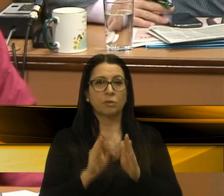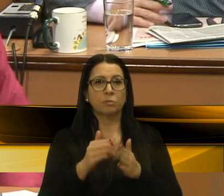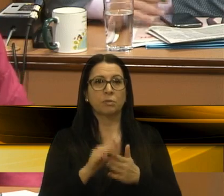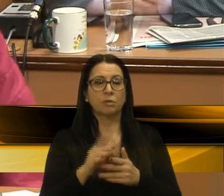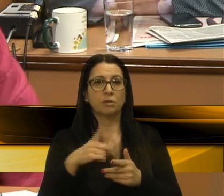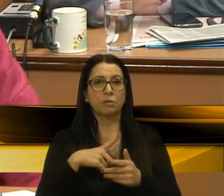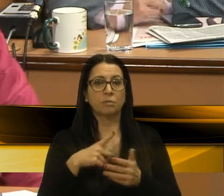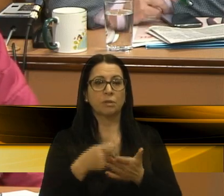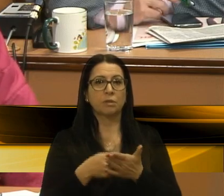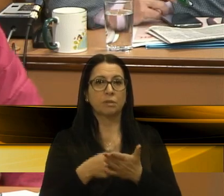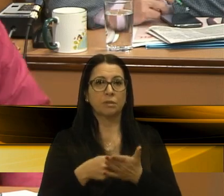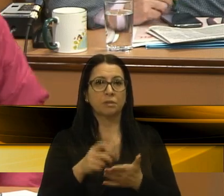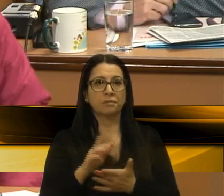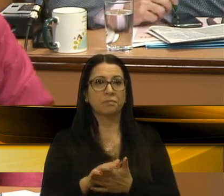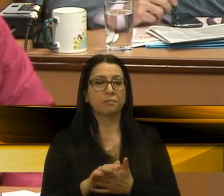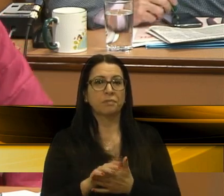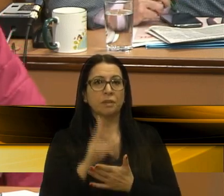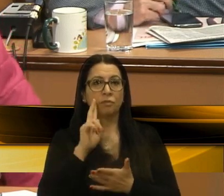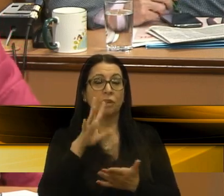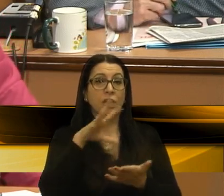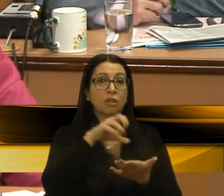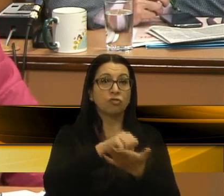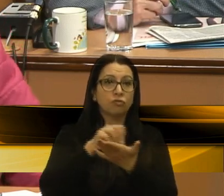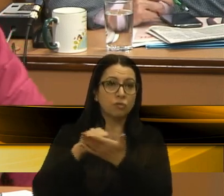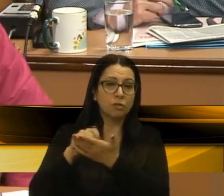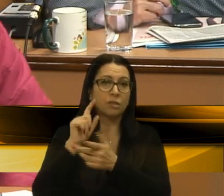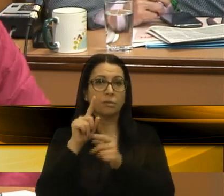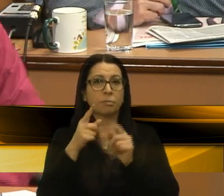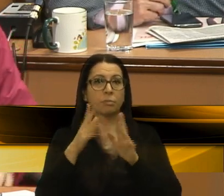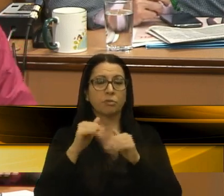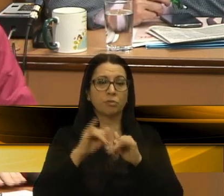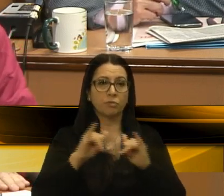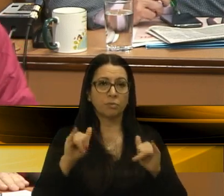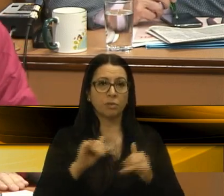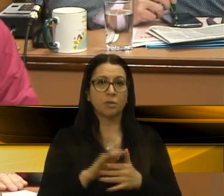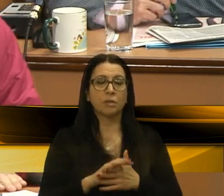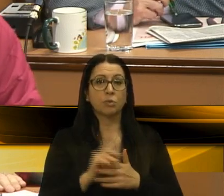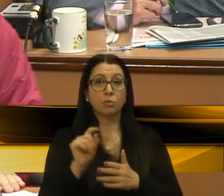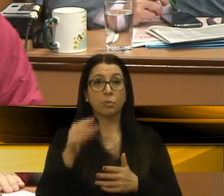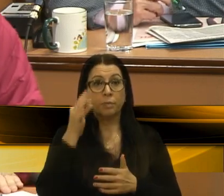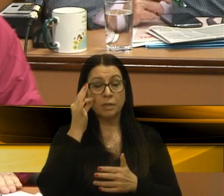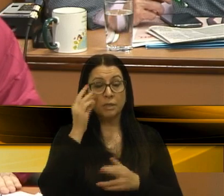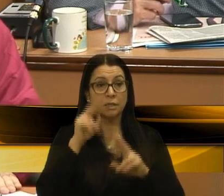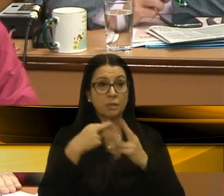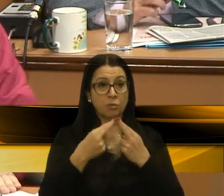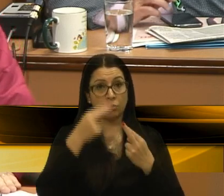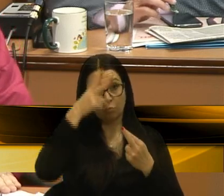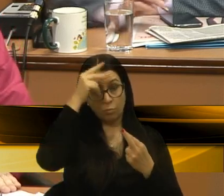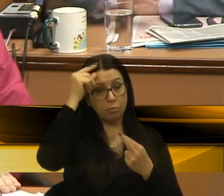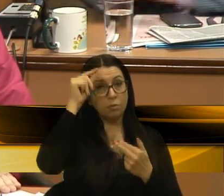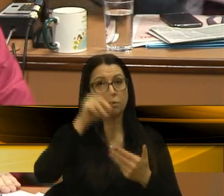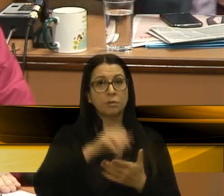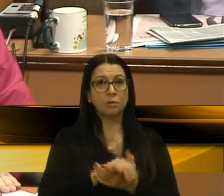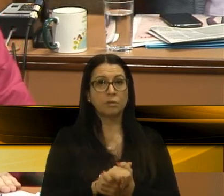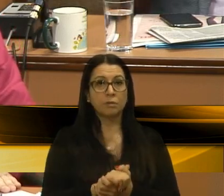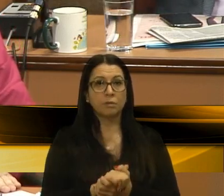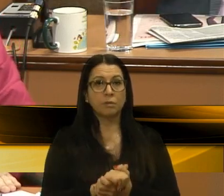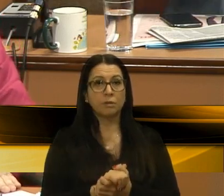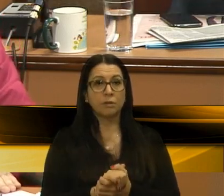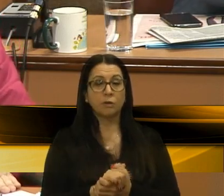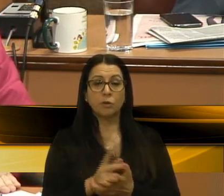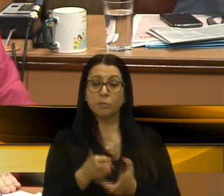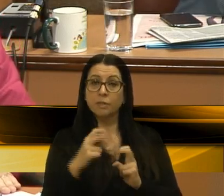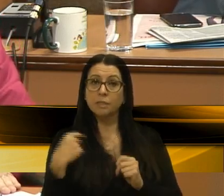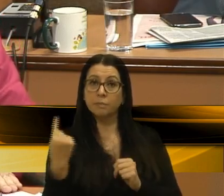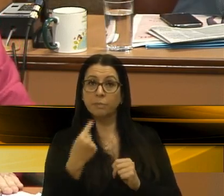tentou, via agenda, solicitação de pedir informações e a sua presença em audiência pública, nós percebemos,